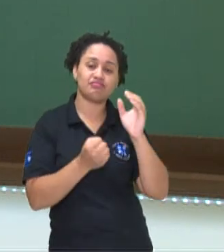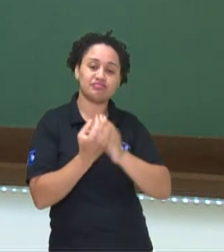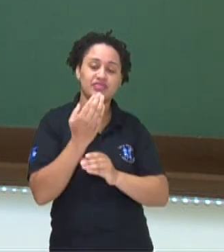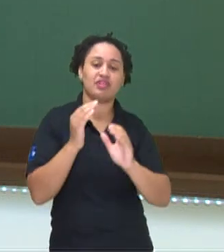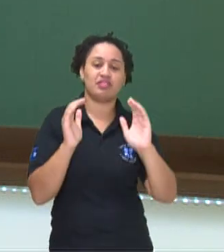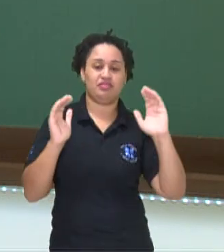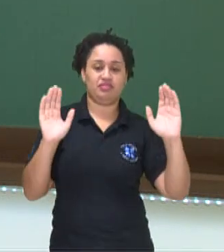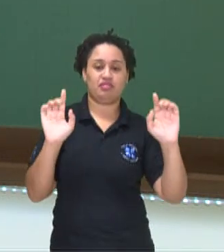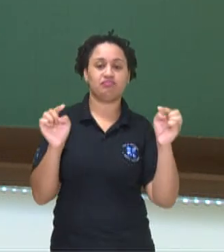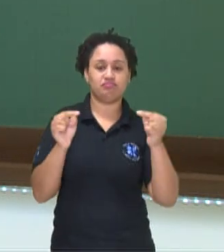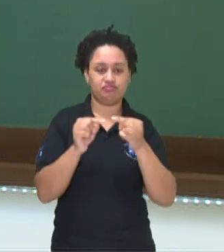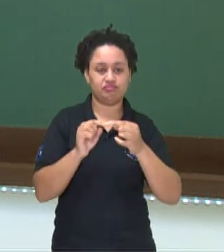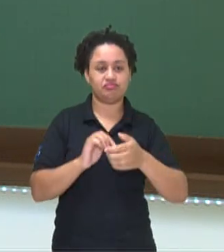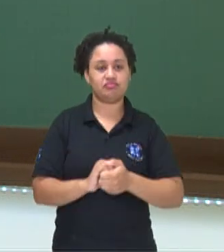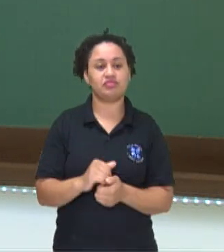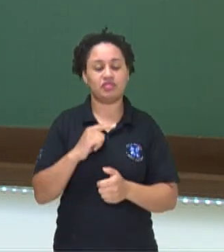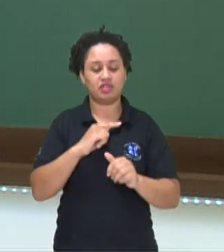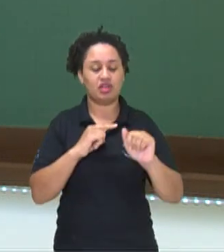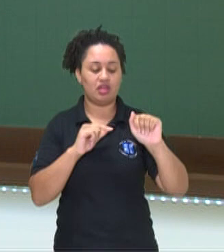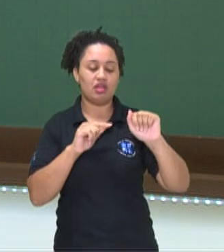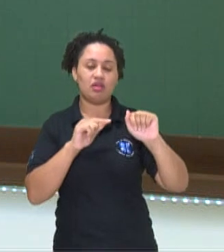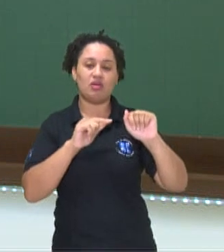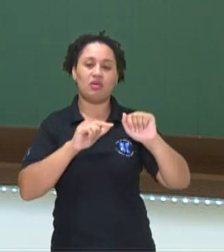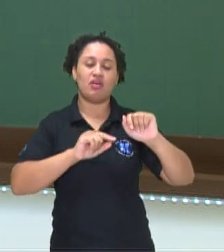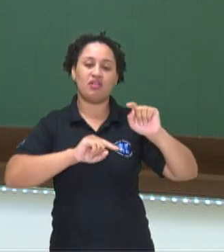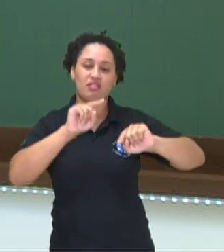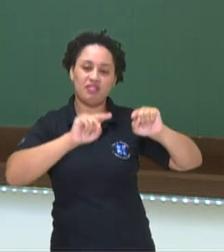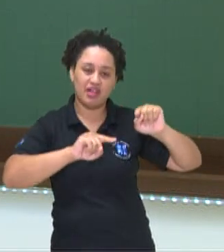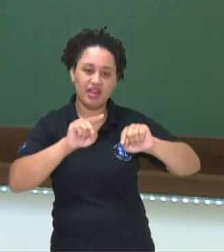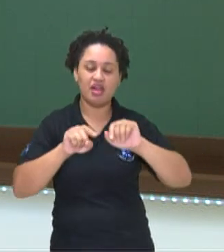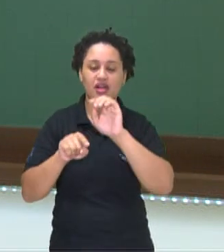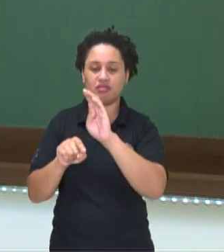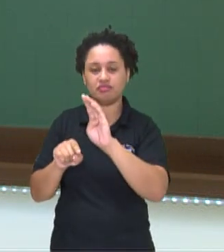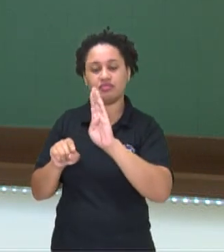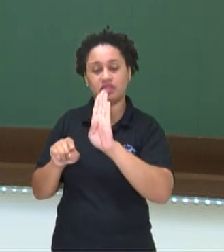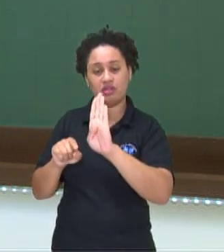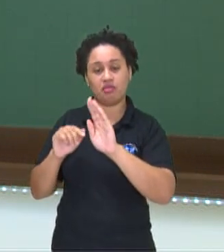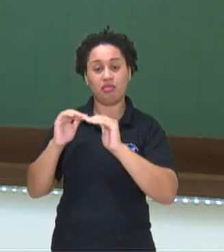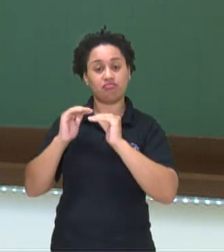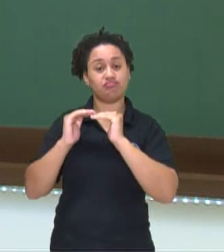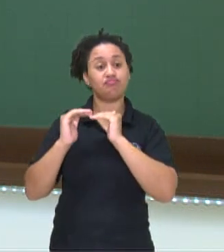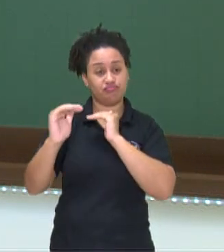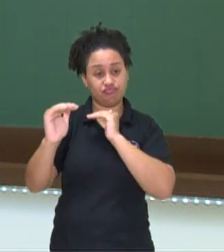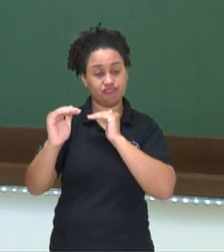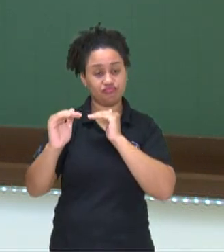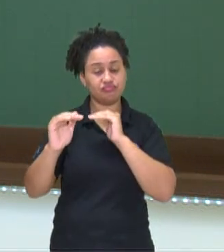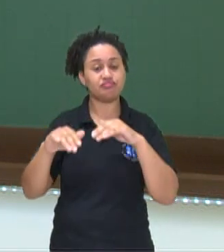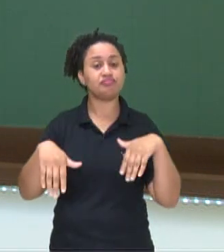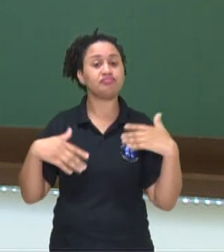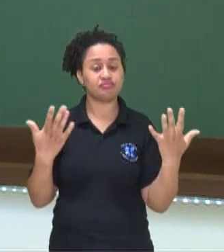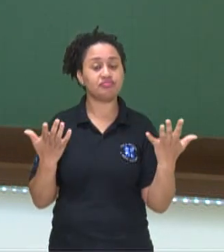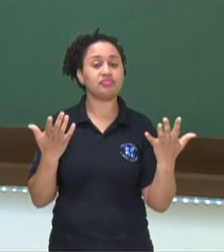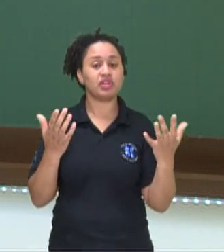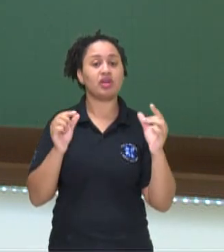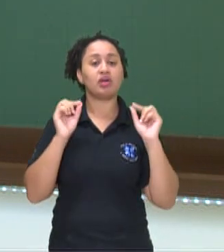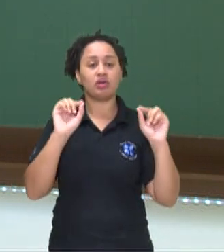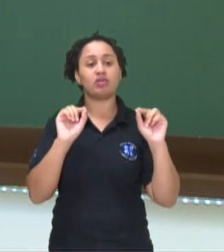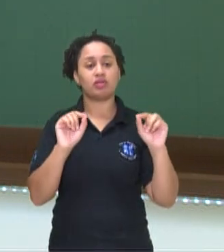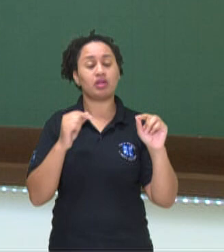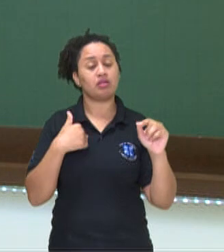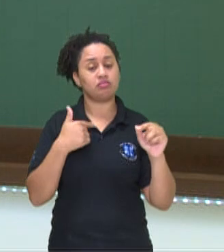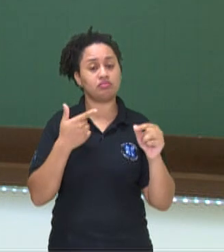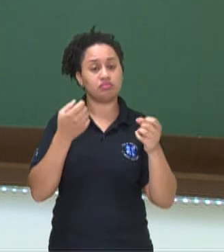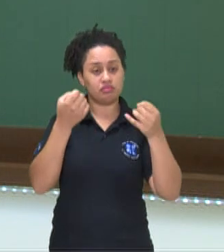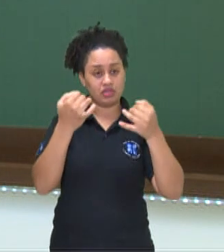afim, onde nós temos o coeficiente angular, onde nós temos o coeficiente linear, tá bom? Belezinha? Então, como a professora